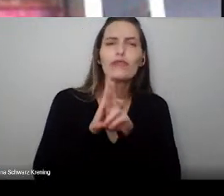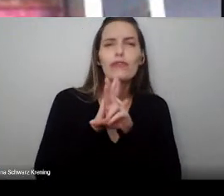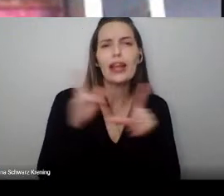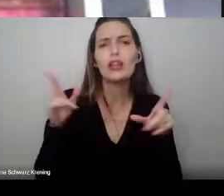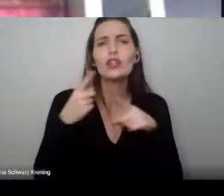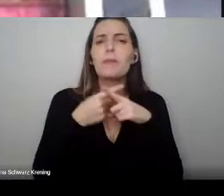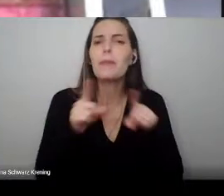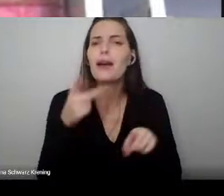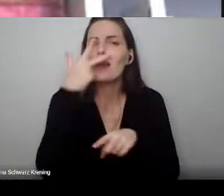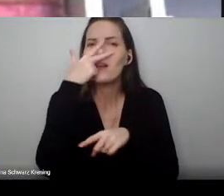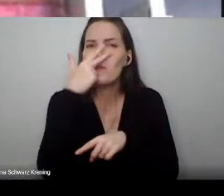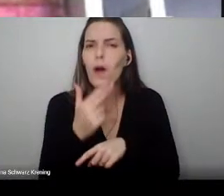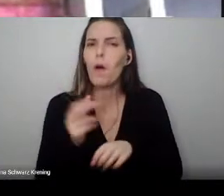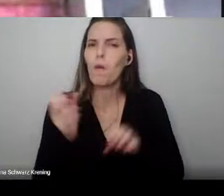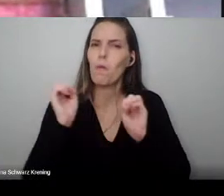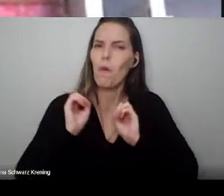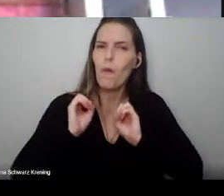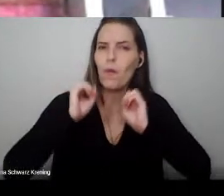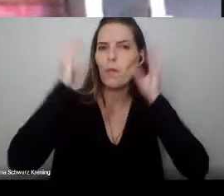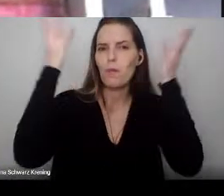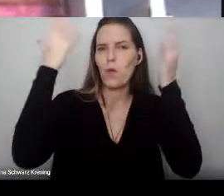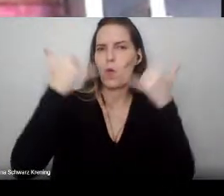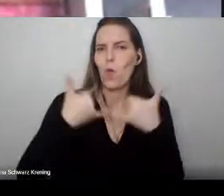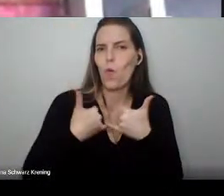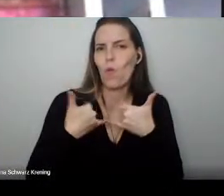muito orgulho nosso, né.